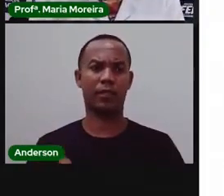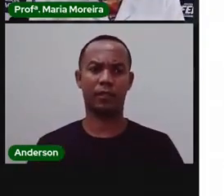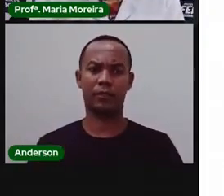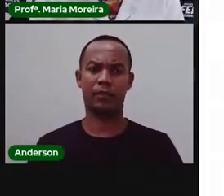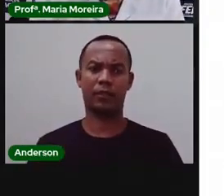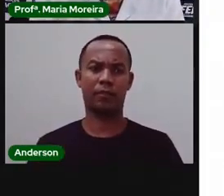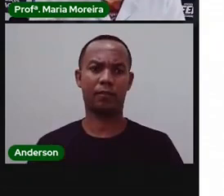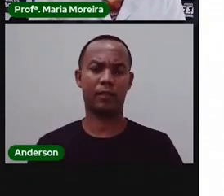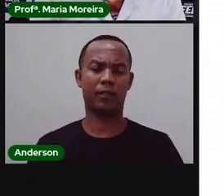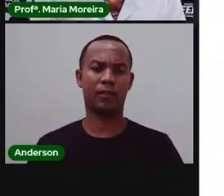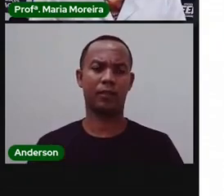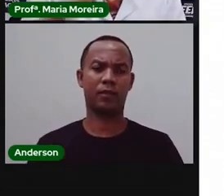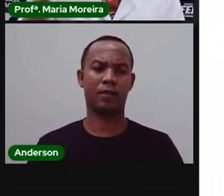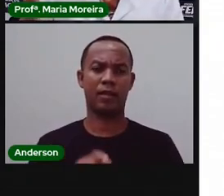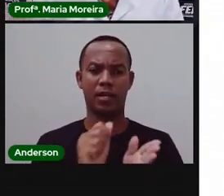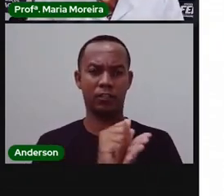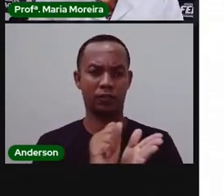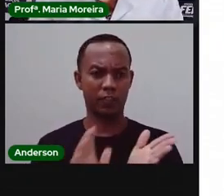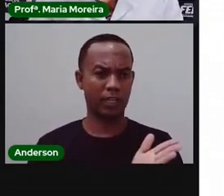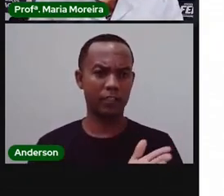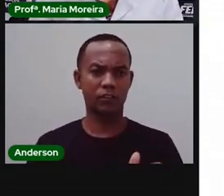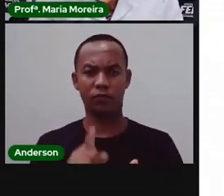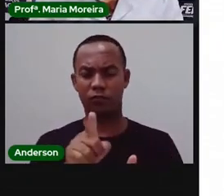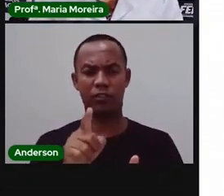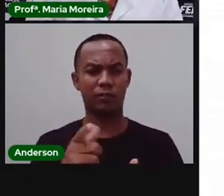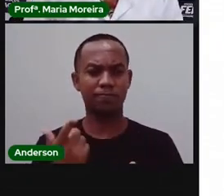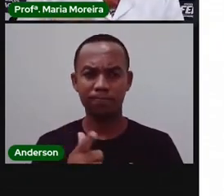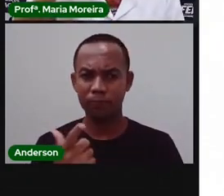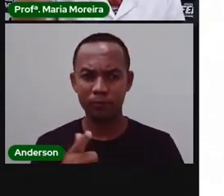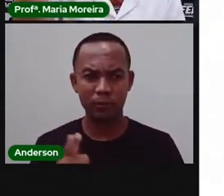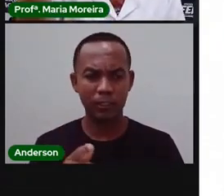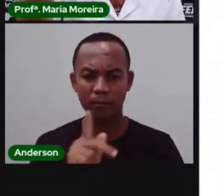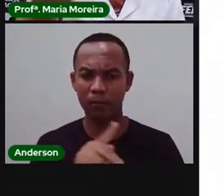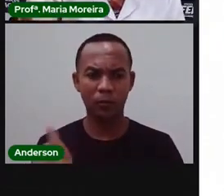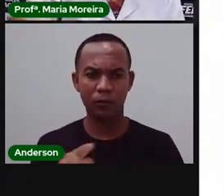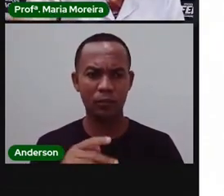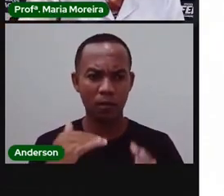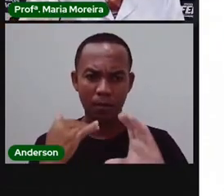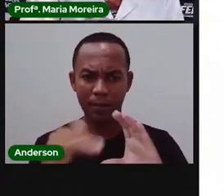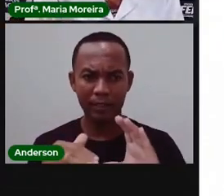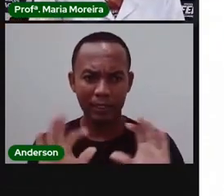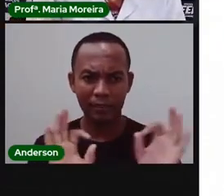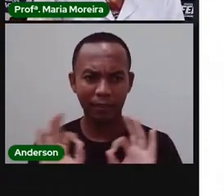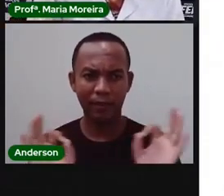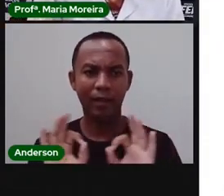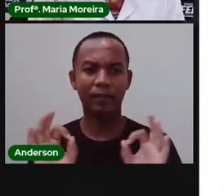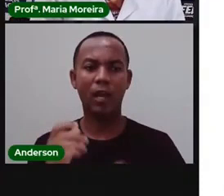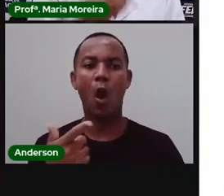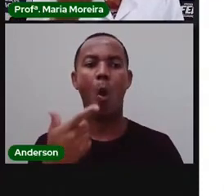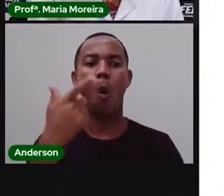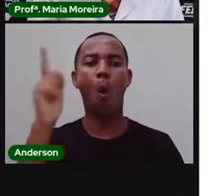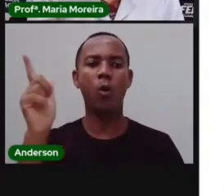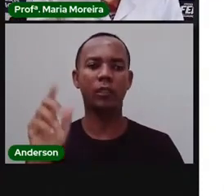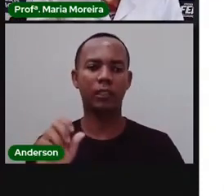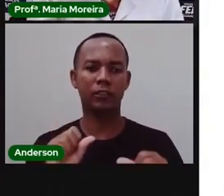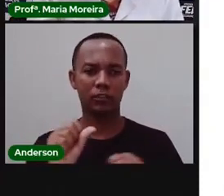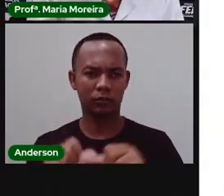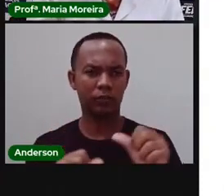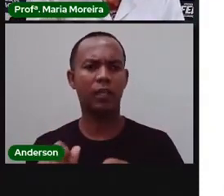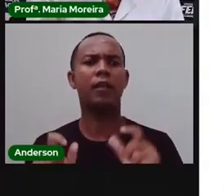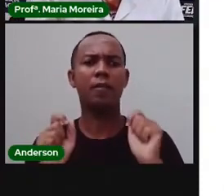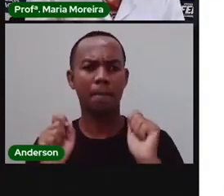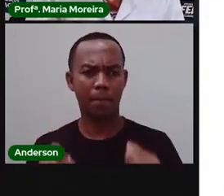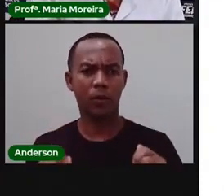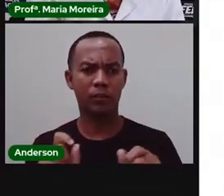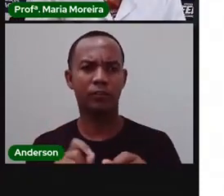atividade pra você. Então, se você não receber essa atividade, o seu professor provavelmente vai mandar uma outra pra você e você pode realizar,